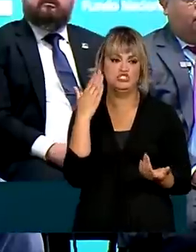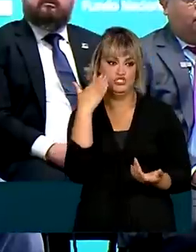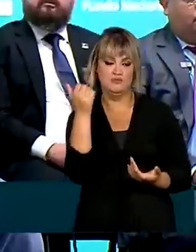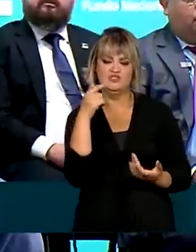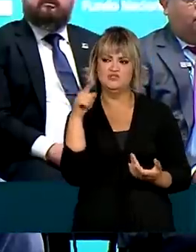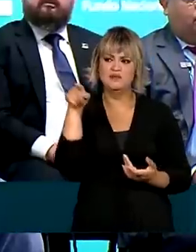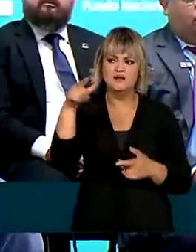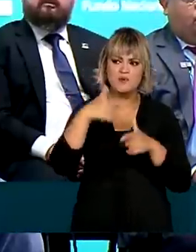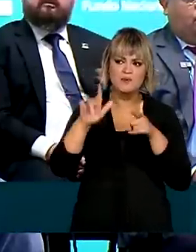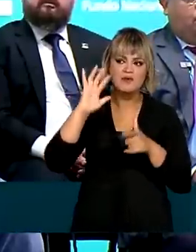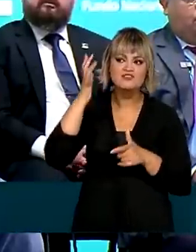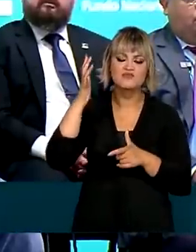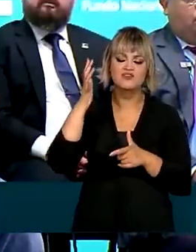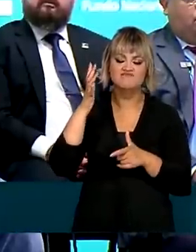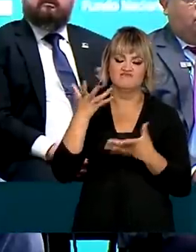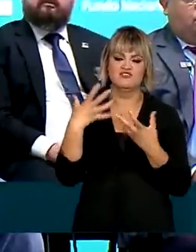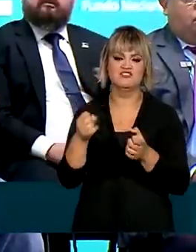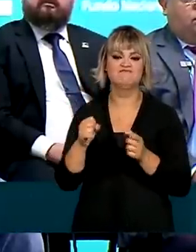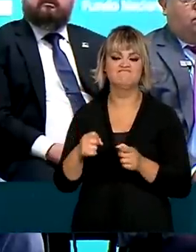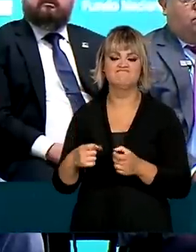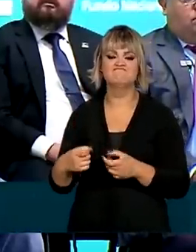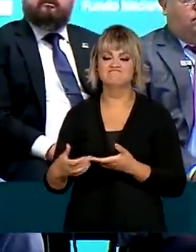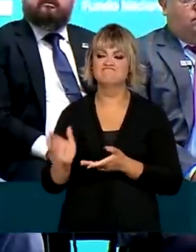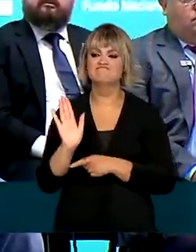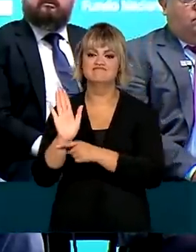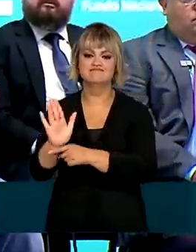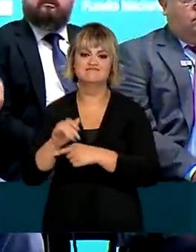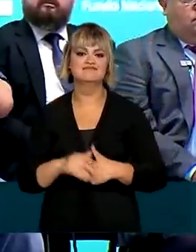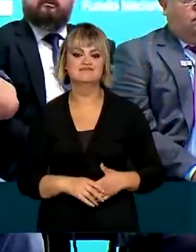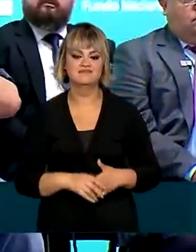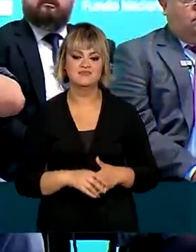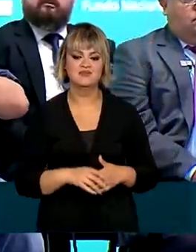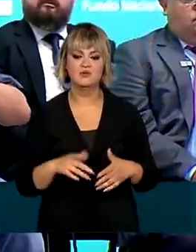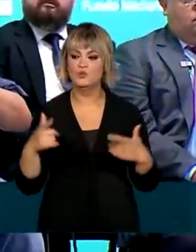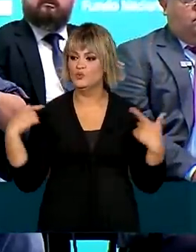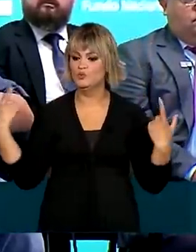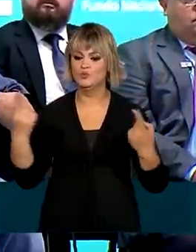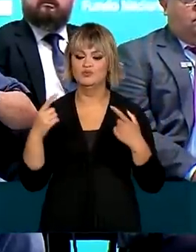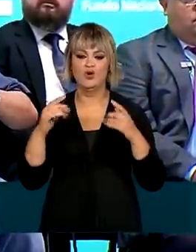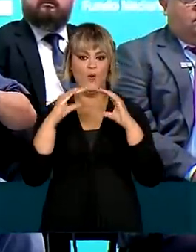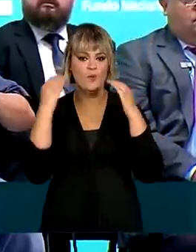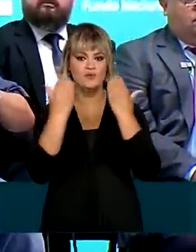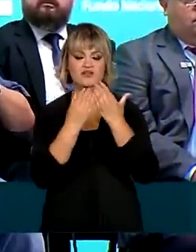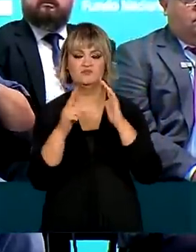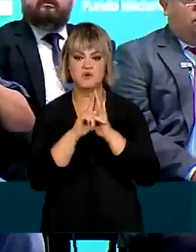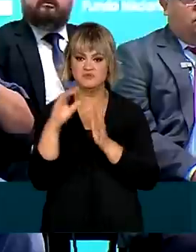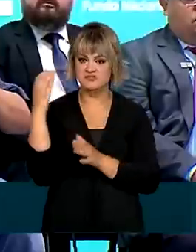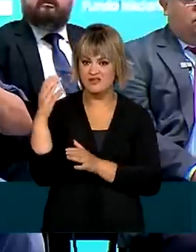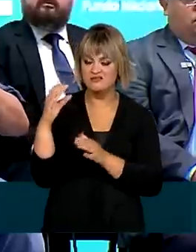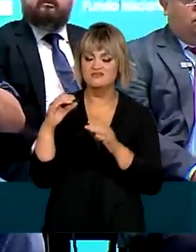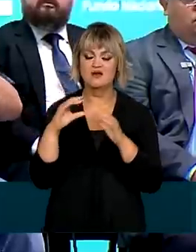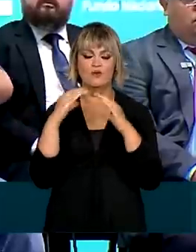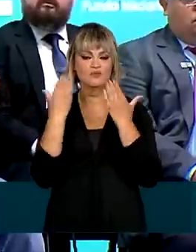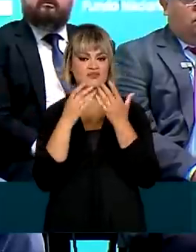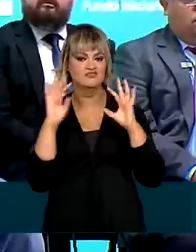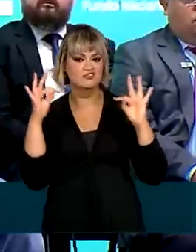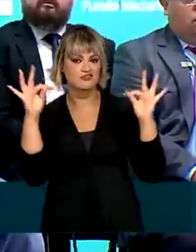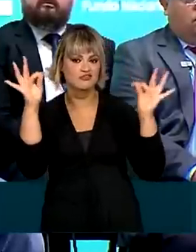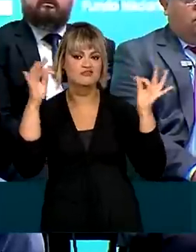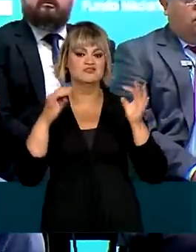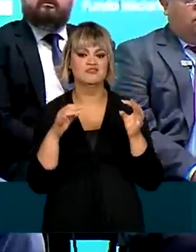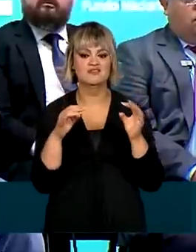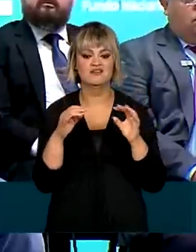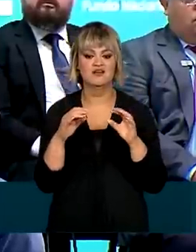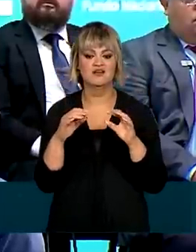estamos de prontidão. Todos, toda a comunidade científica, toda a comunidade tecnológica